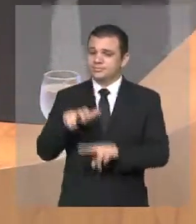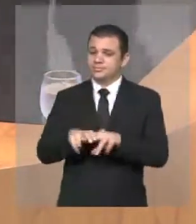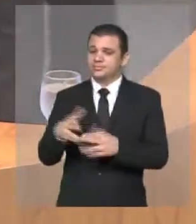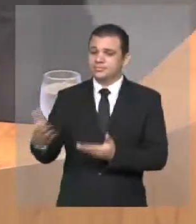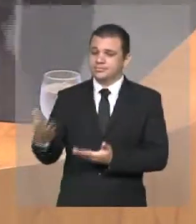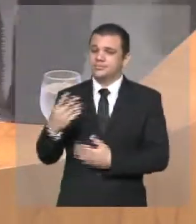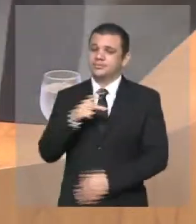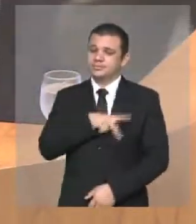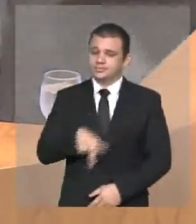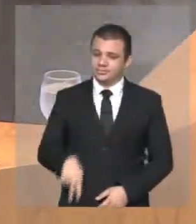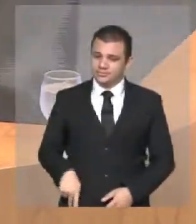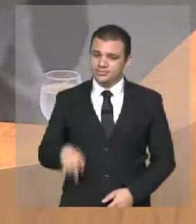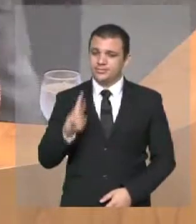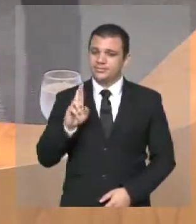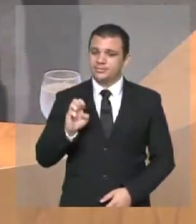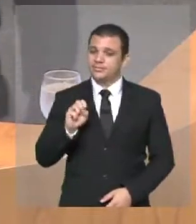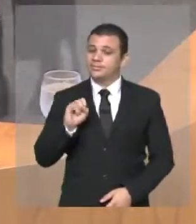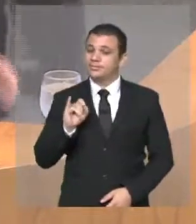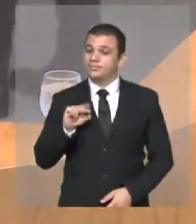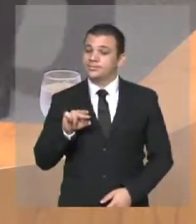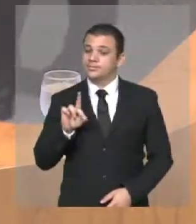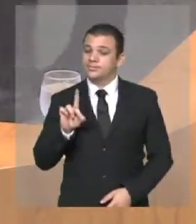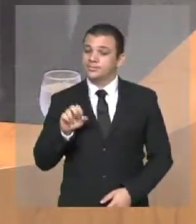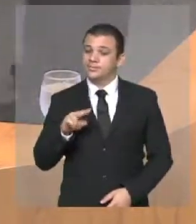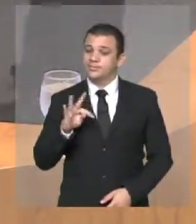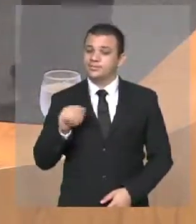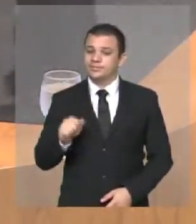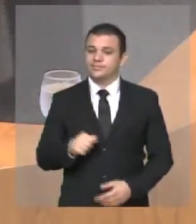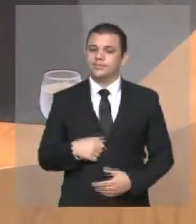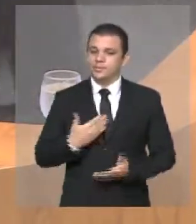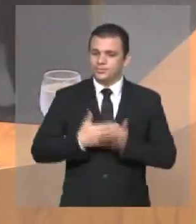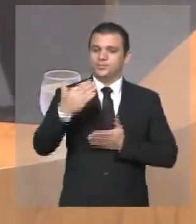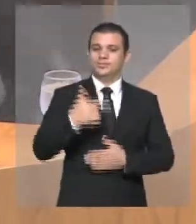presidenta, vou recomeçar, como eu tenho 16 minutos.